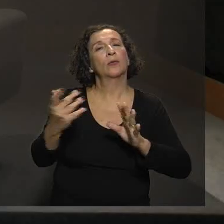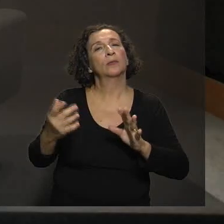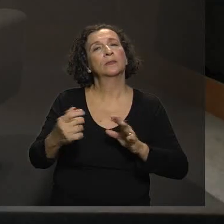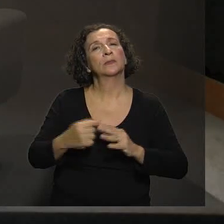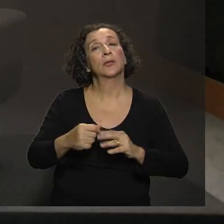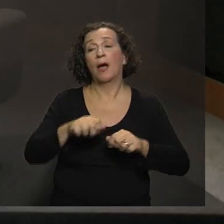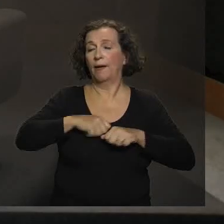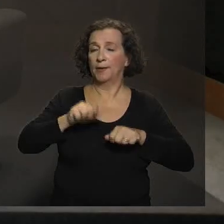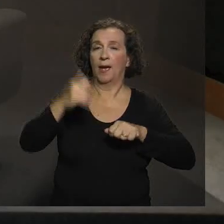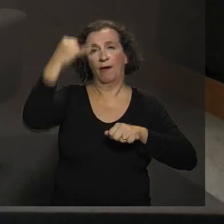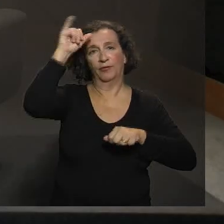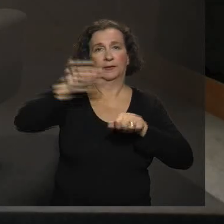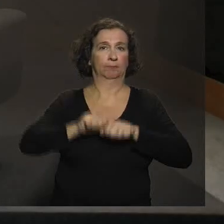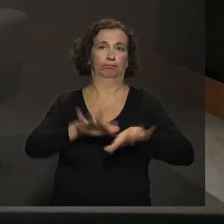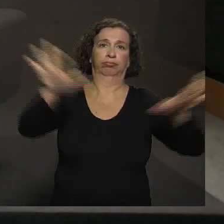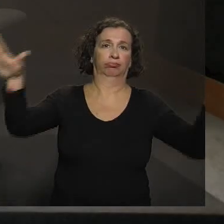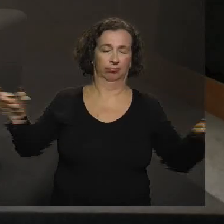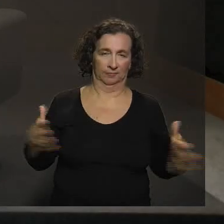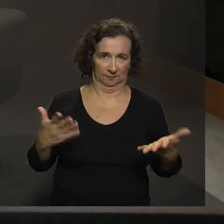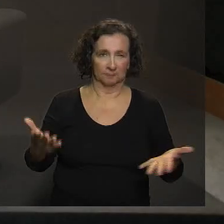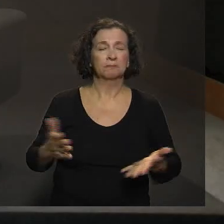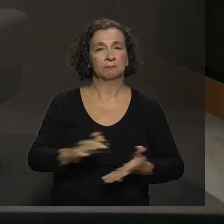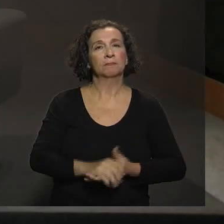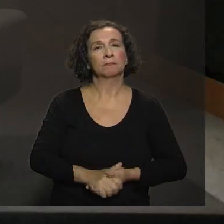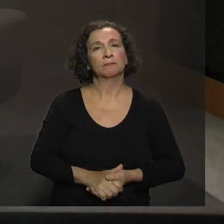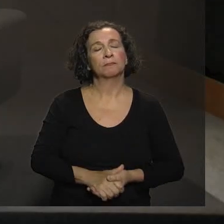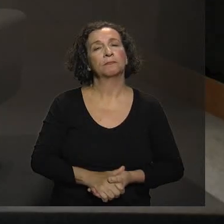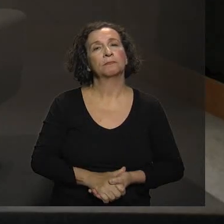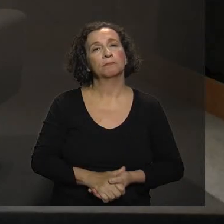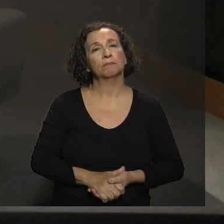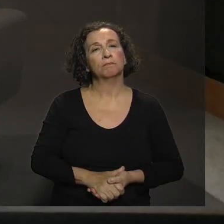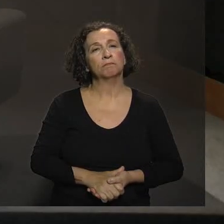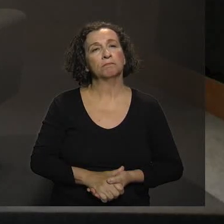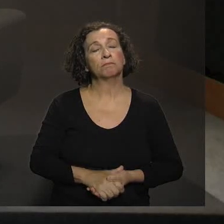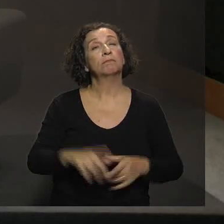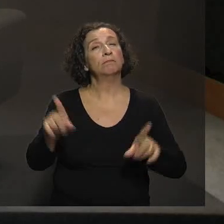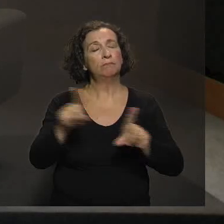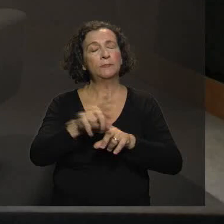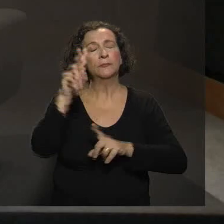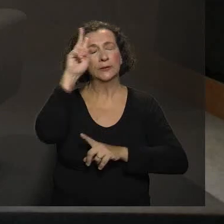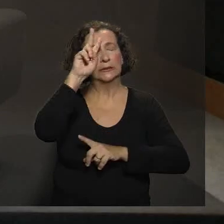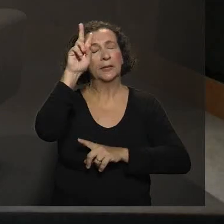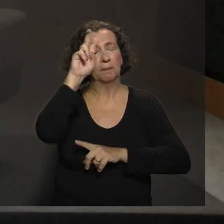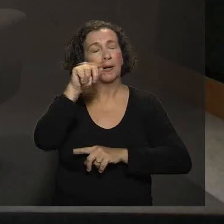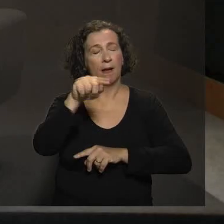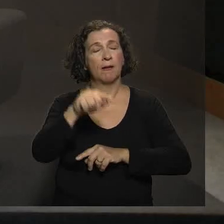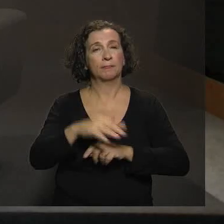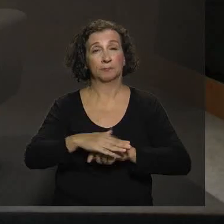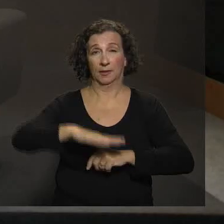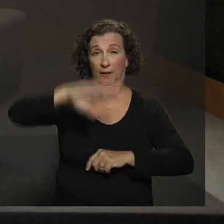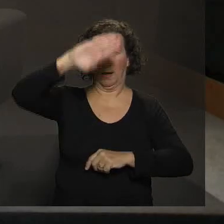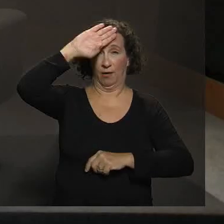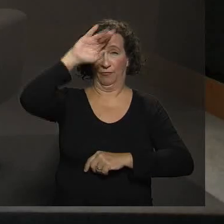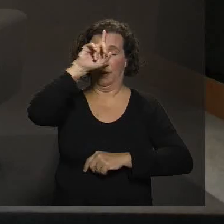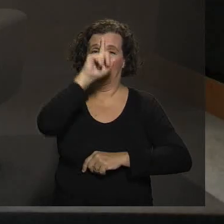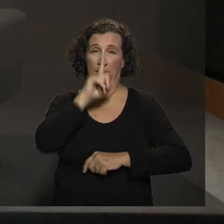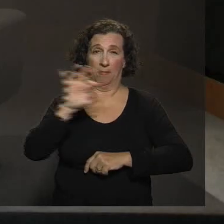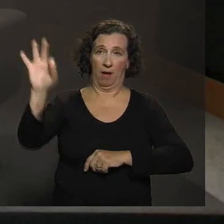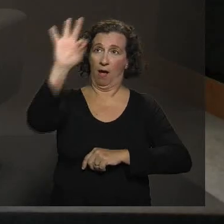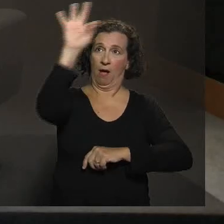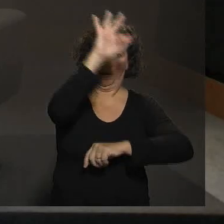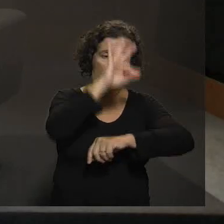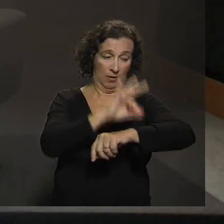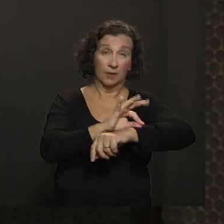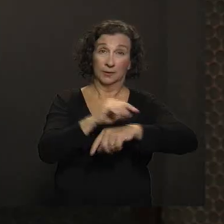aí não passa para todo mundo. A gente consegue conter ali naquele momento. E lembrar também, Flávia, da febre amarela, que a gente tem um mosquito,